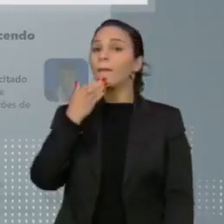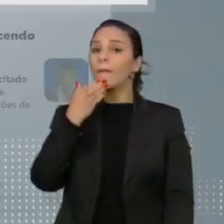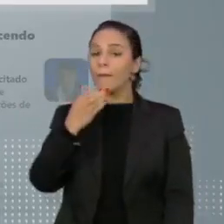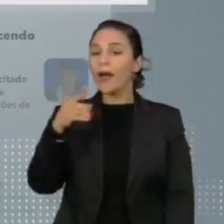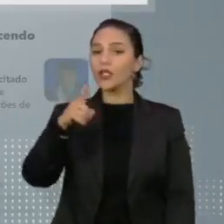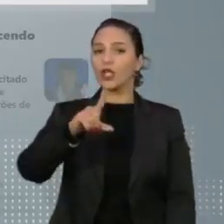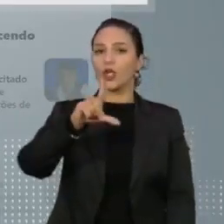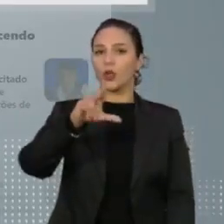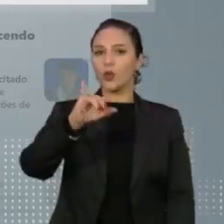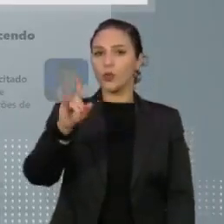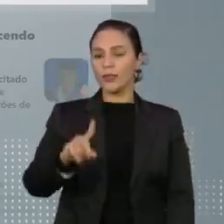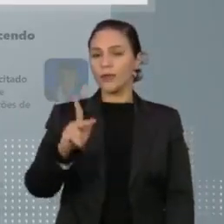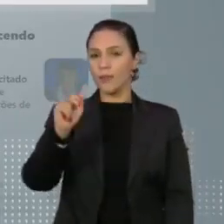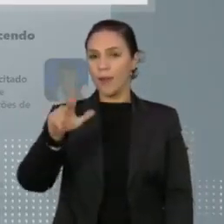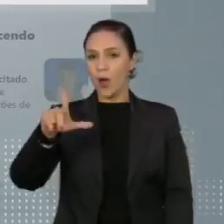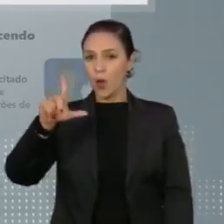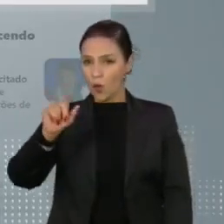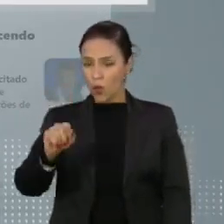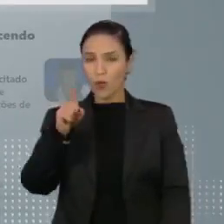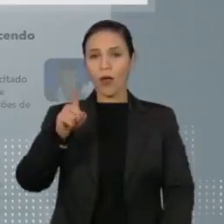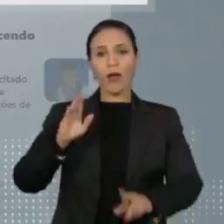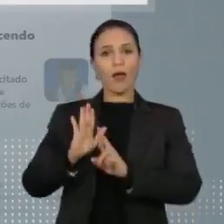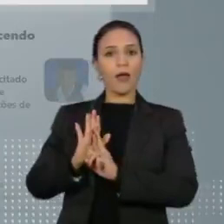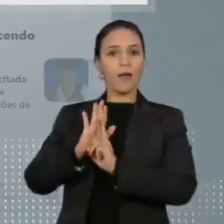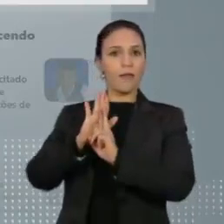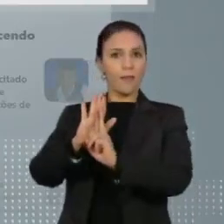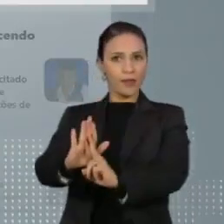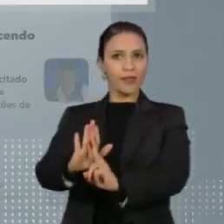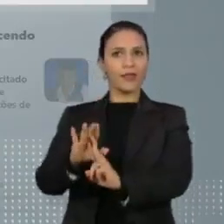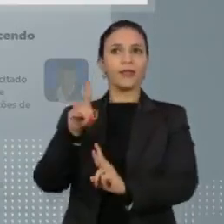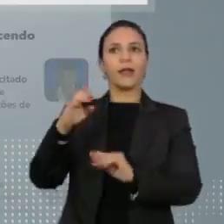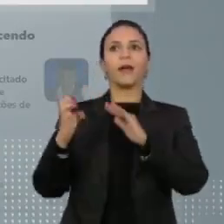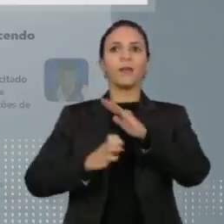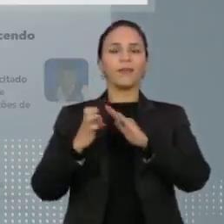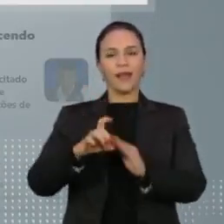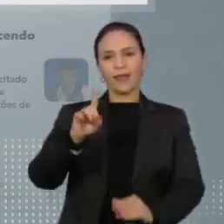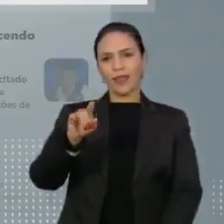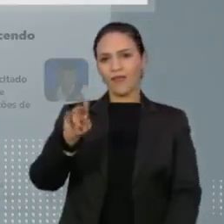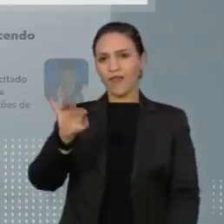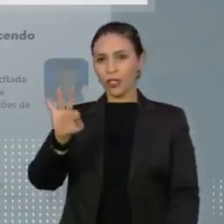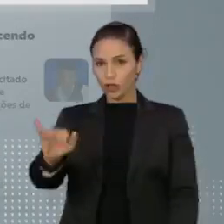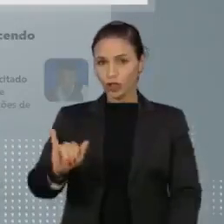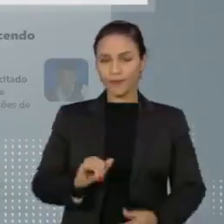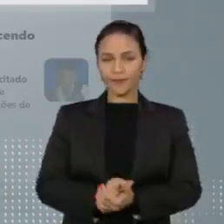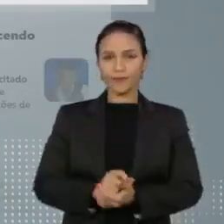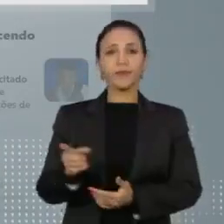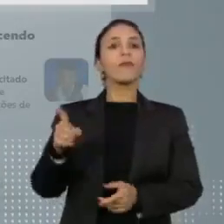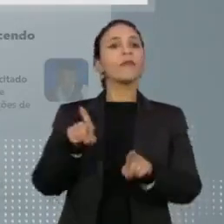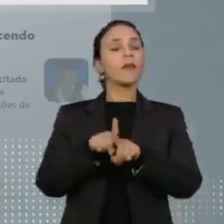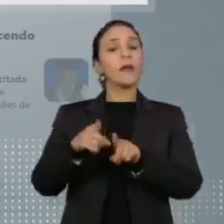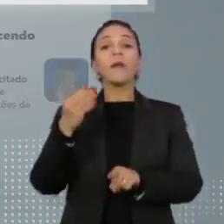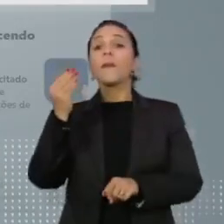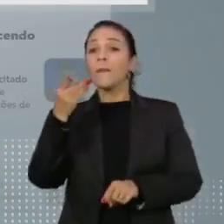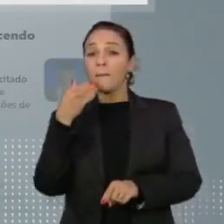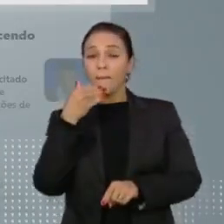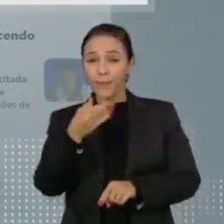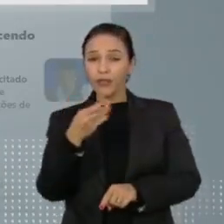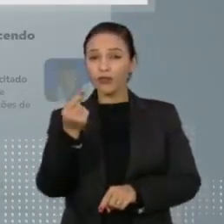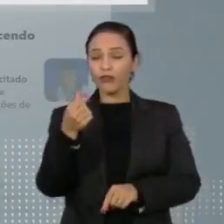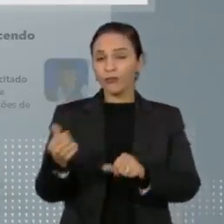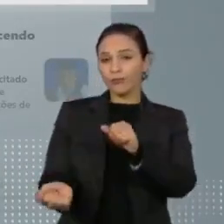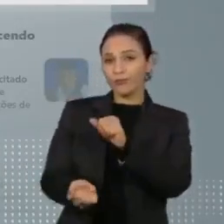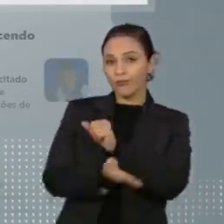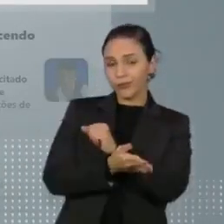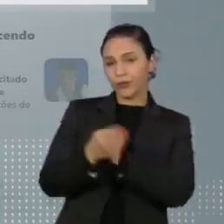Luiz Paulo Dominguete Pereira, representante da Davat Medical Supply. O mesmo detalhe o pedido de propina por parte do governo